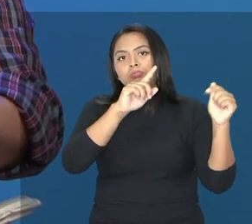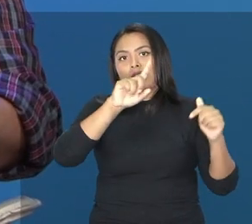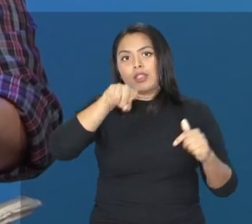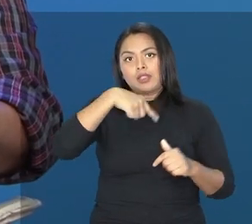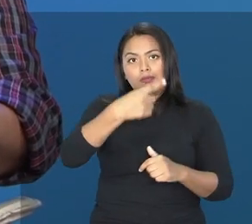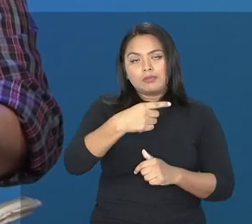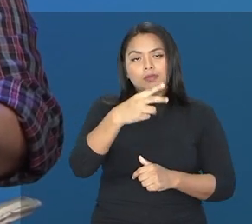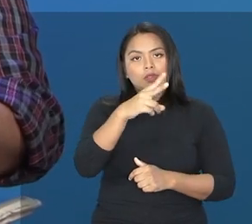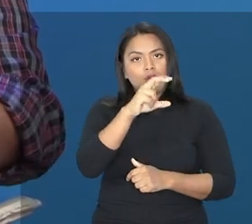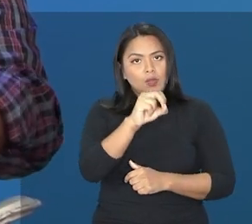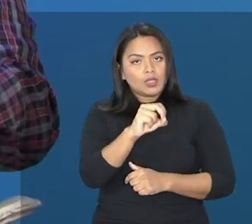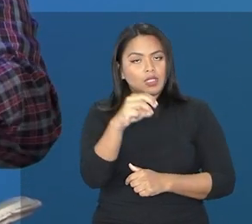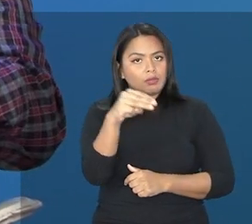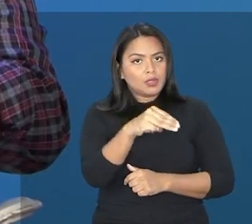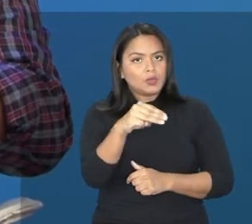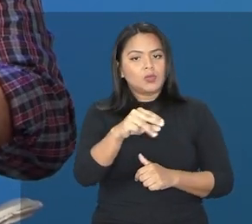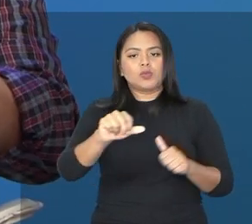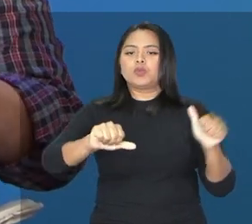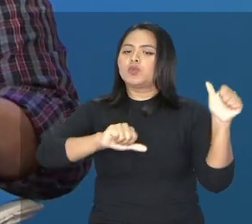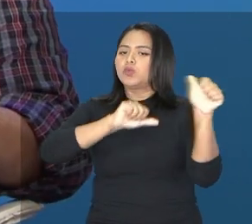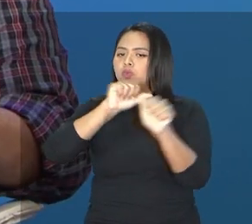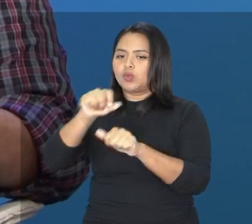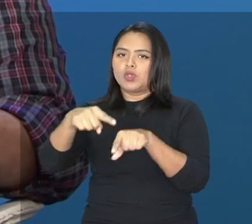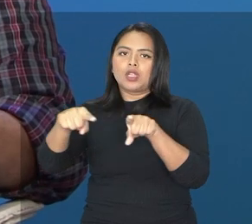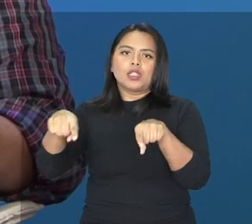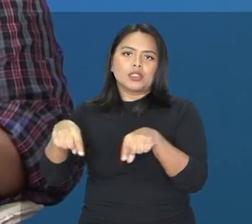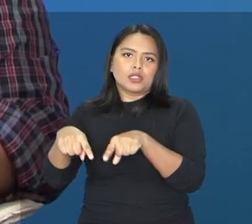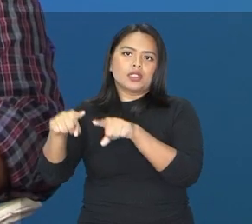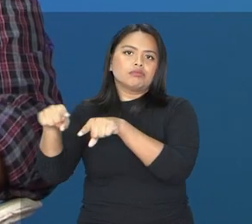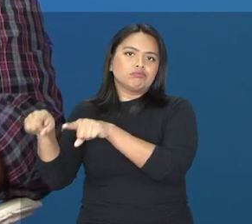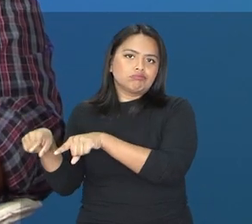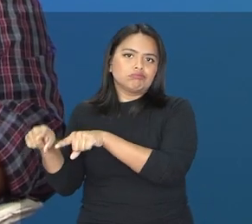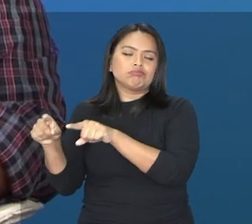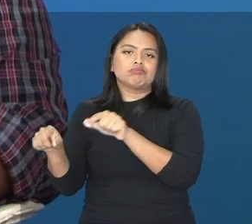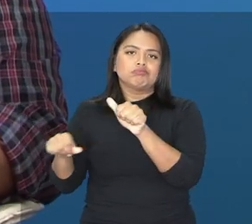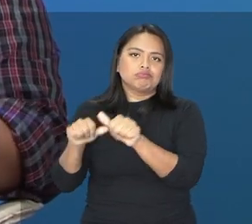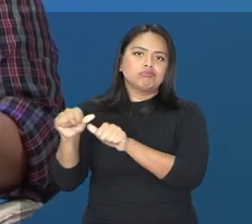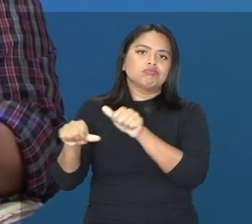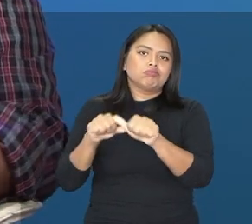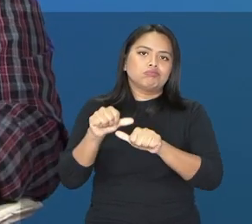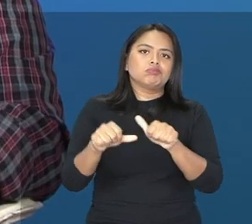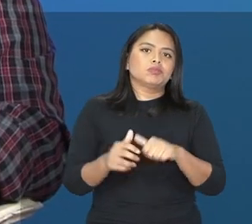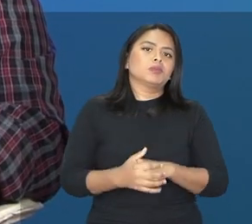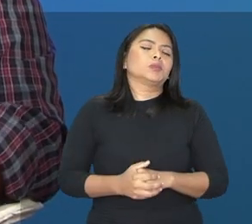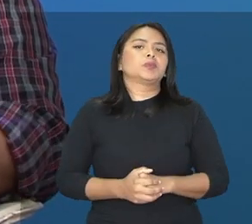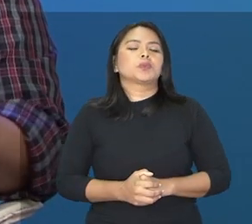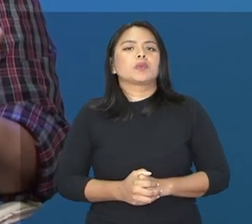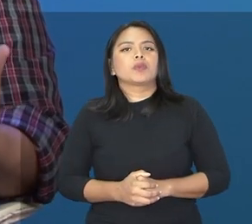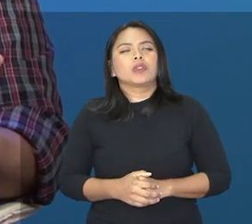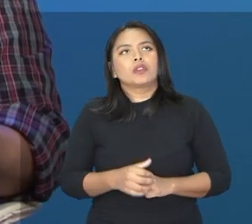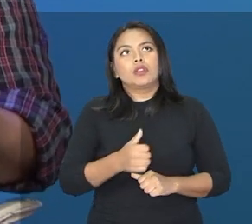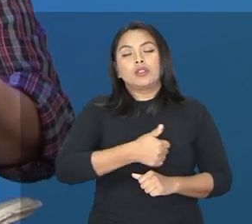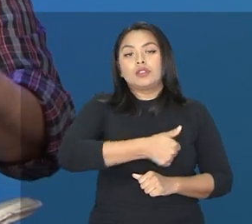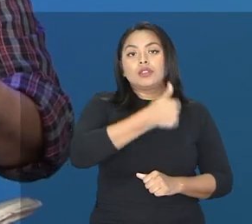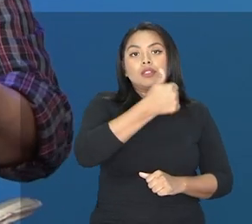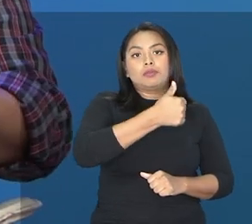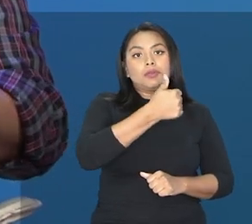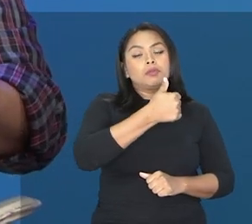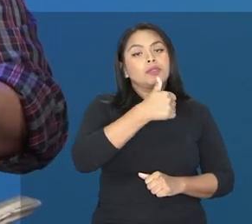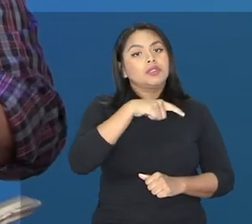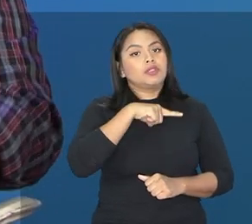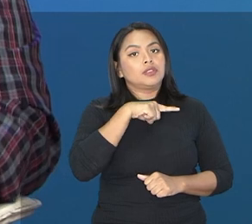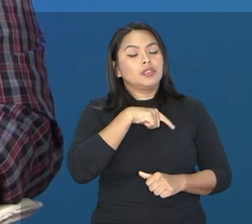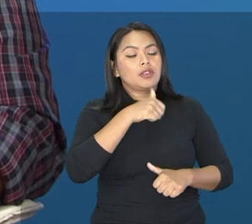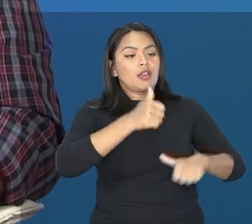enriquecimento curricular. Numa primeira fase, que nós chamamos, que é uma fase de avaliação diagnóstica, para quem